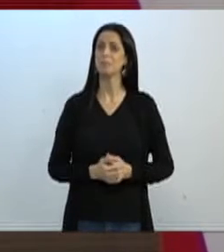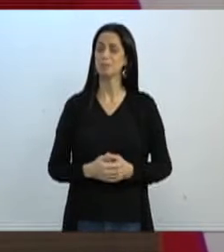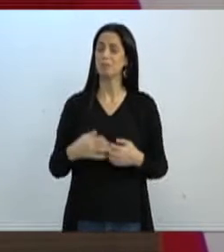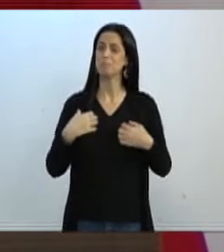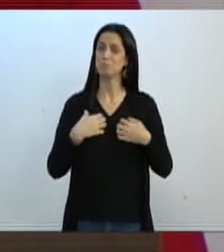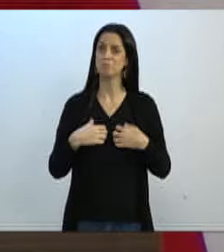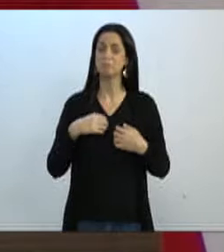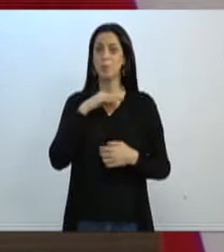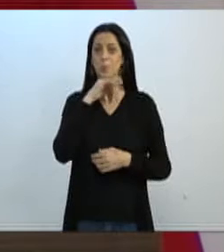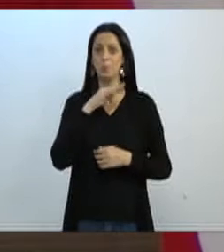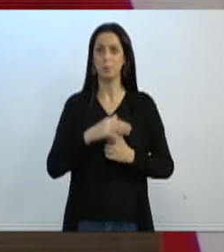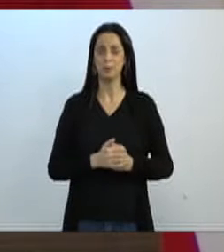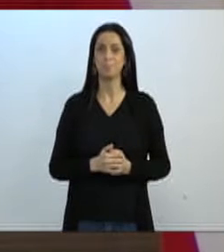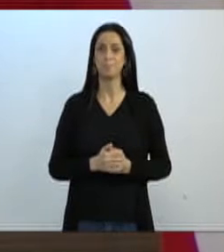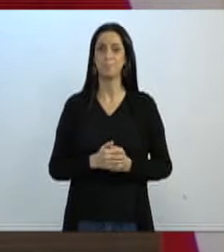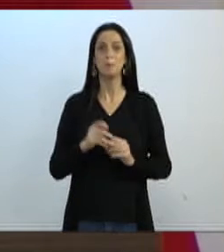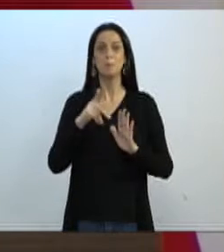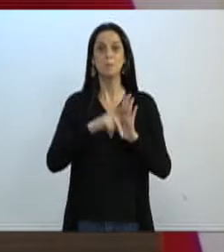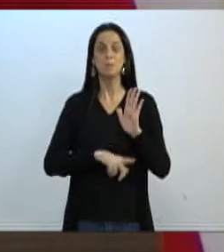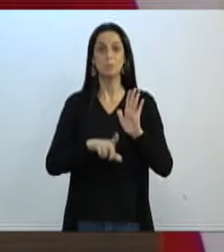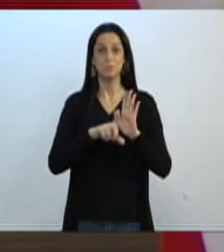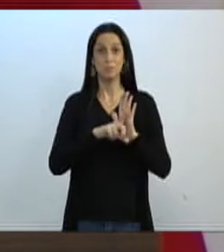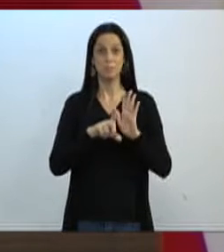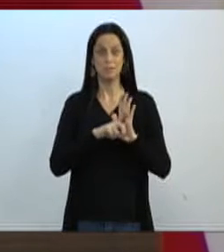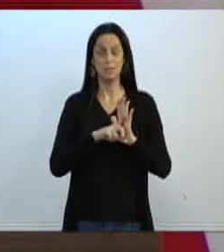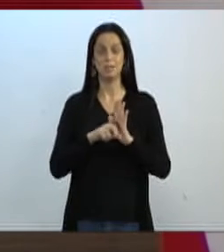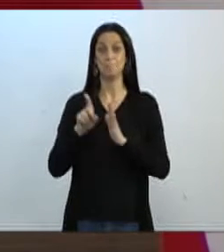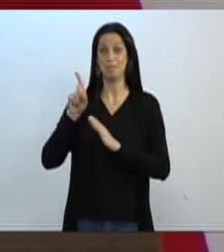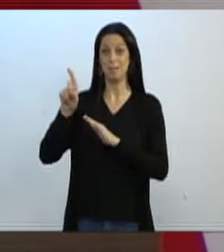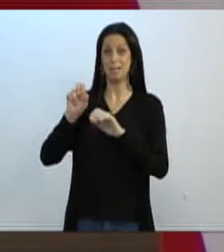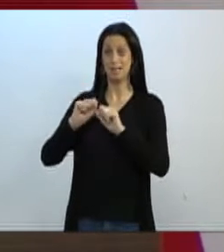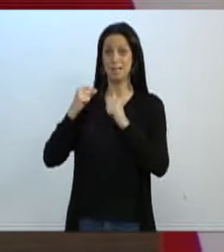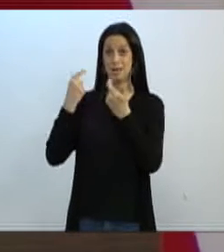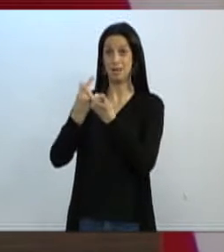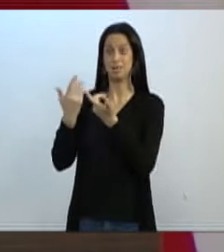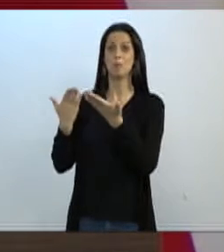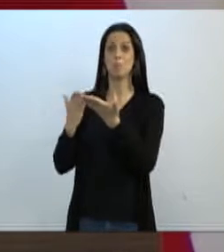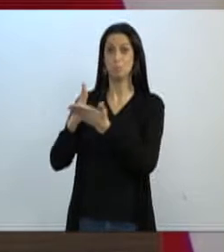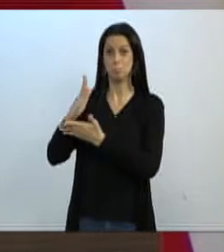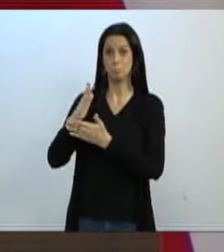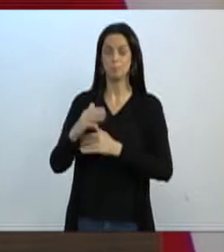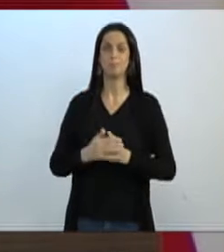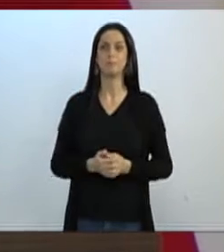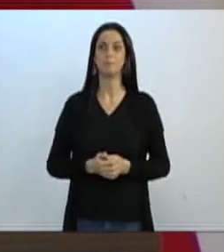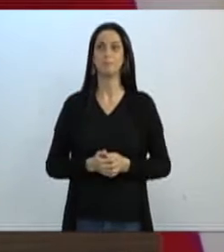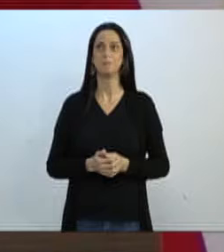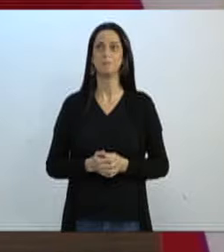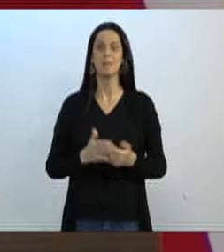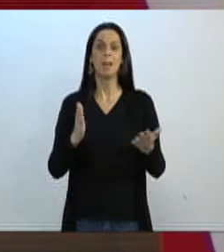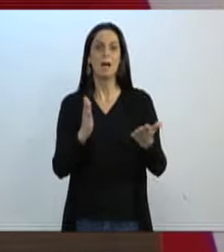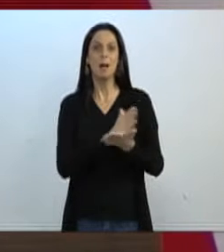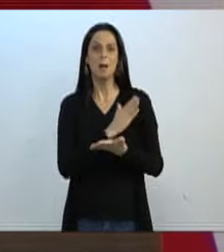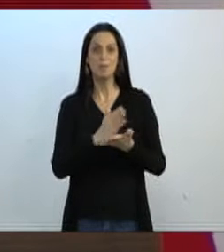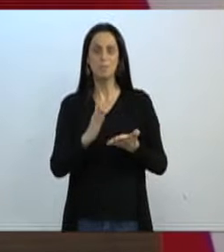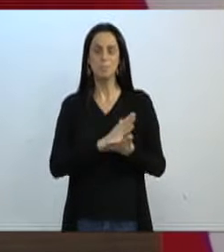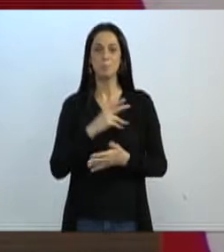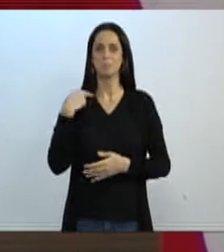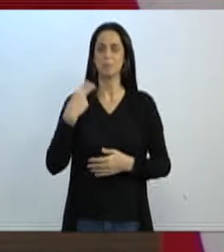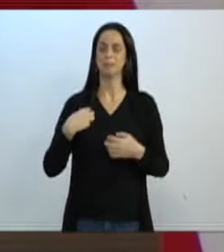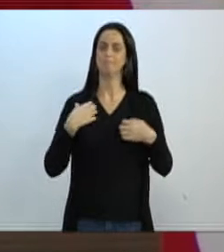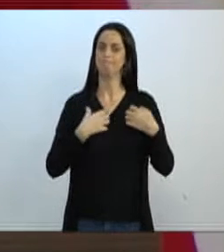Recentemente, um projeto de lei foi aprovado na LESC, que gerou um incômodo por parte de alguns parlamentares,